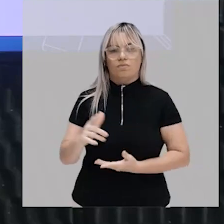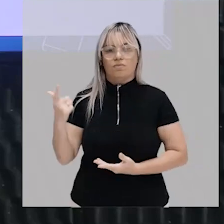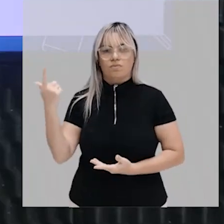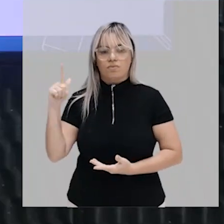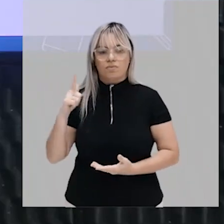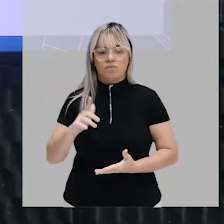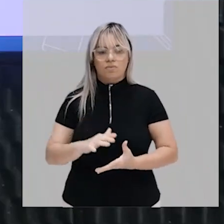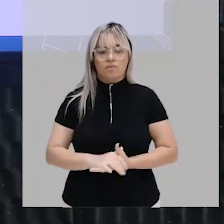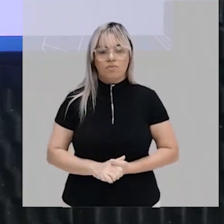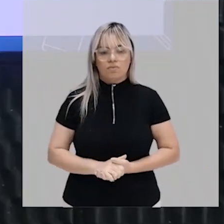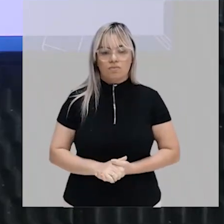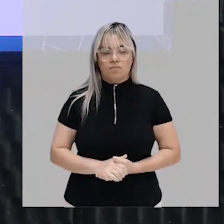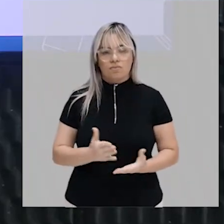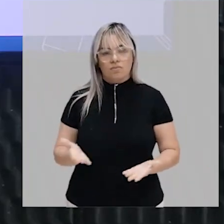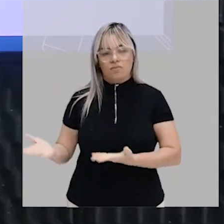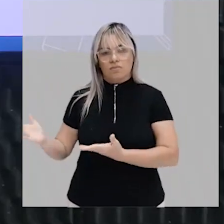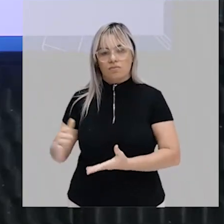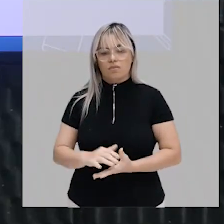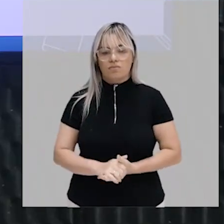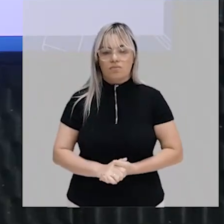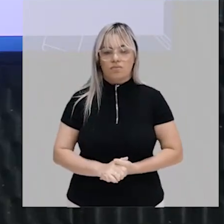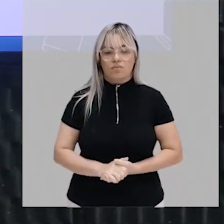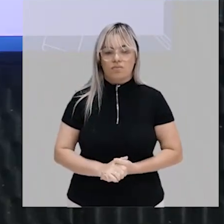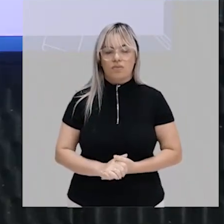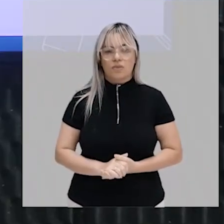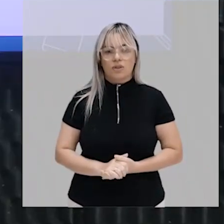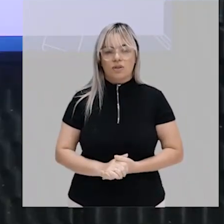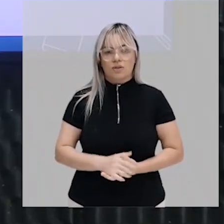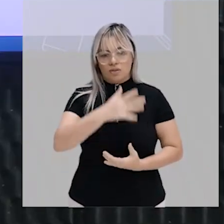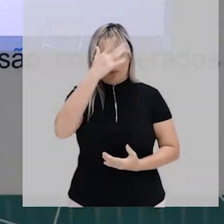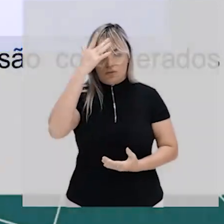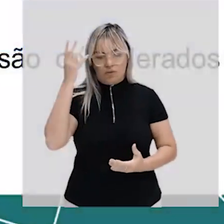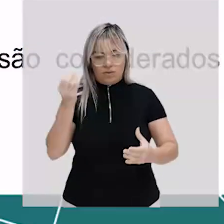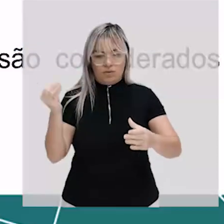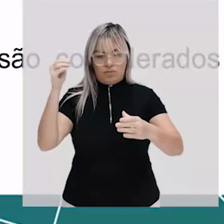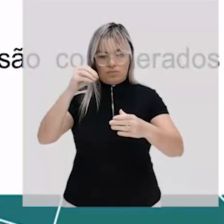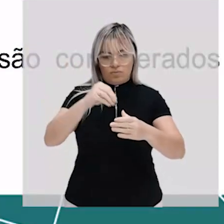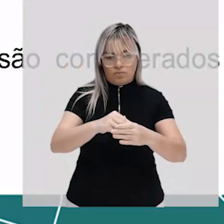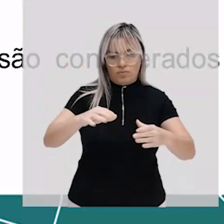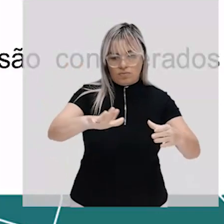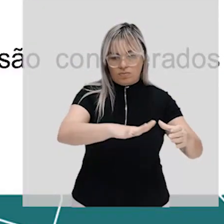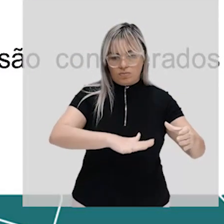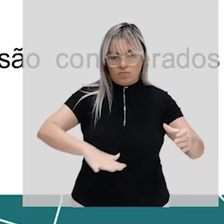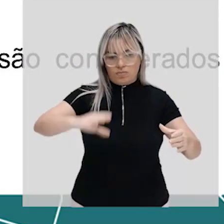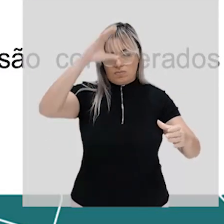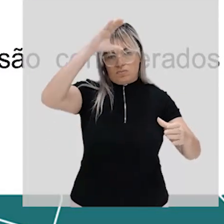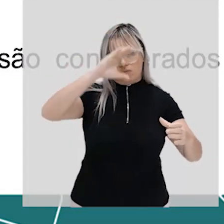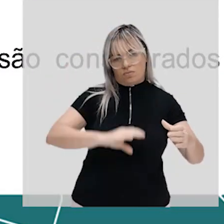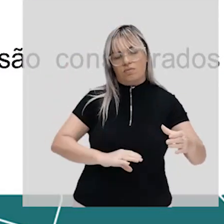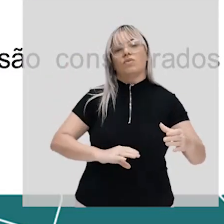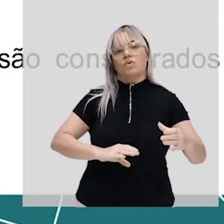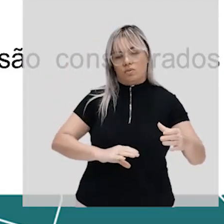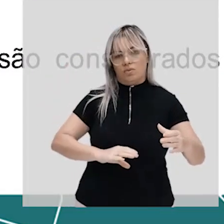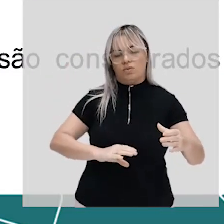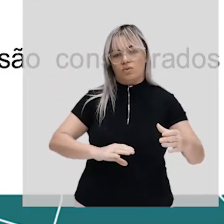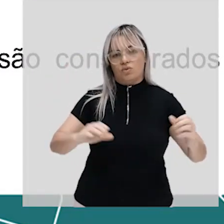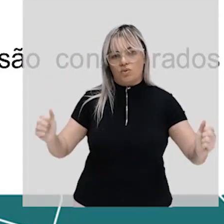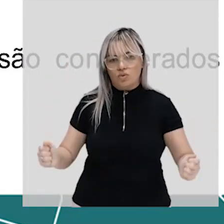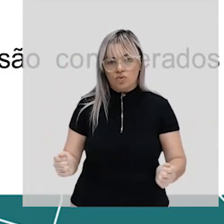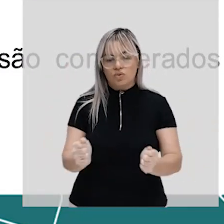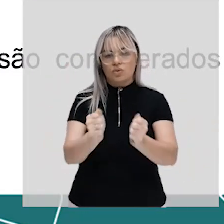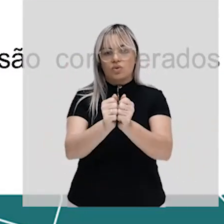território dentre tais indivíduos da população os cidadãos são considerados como povo